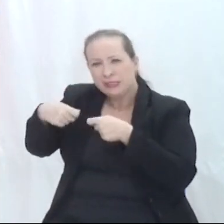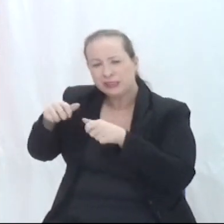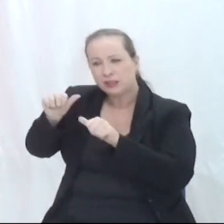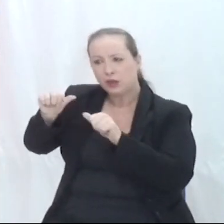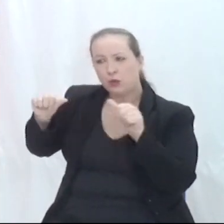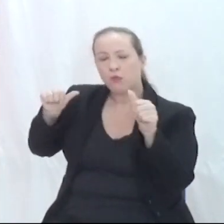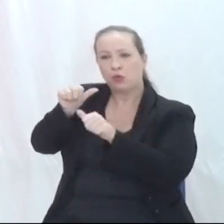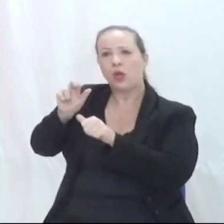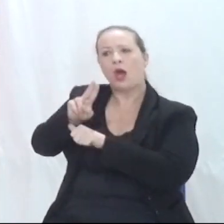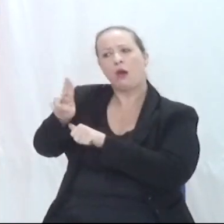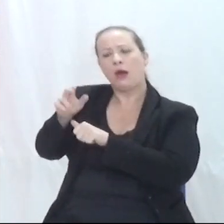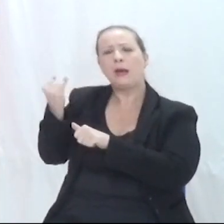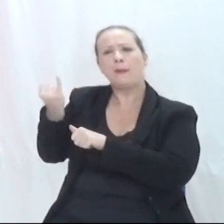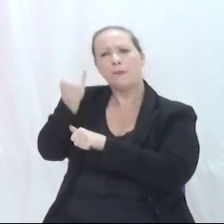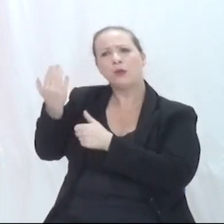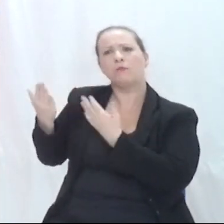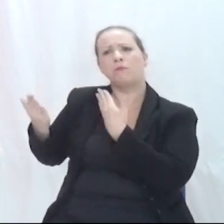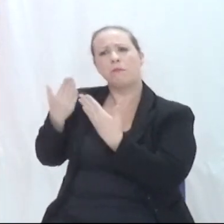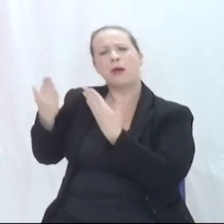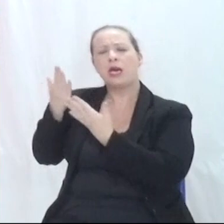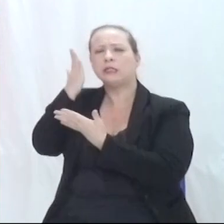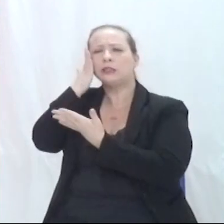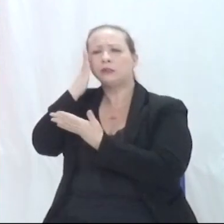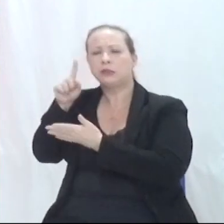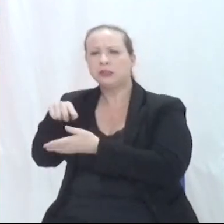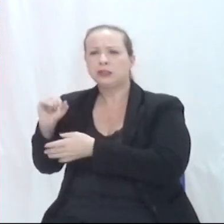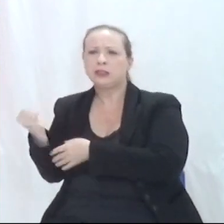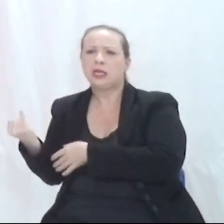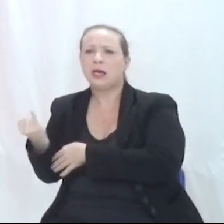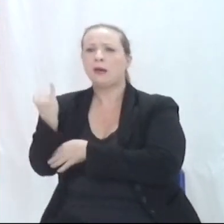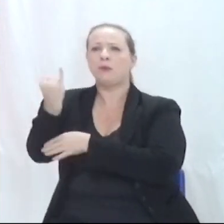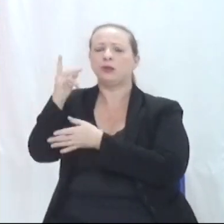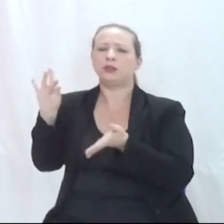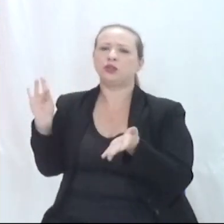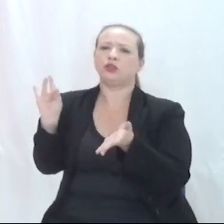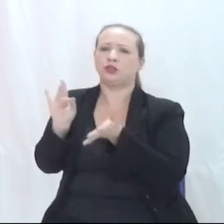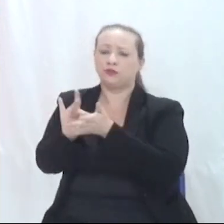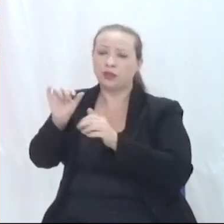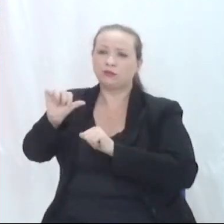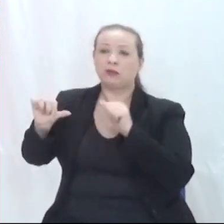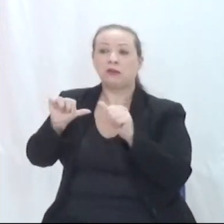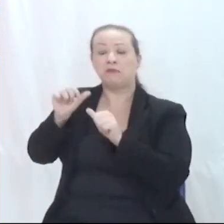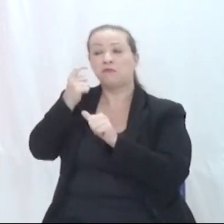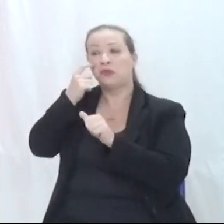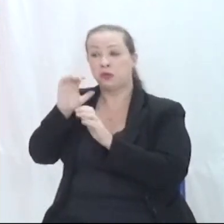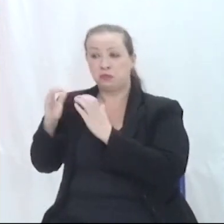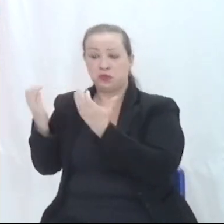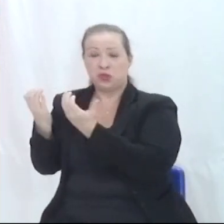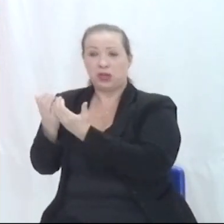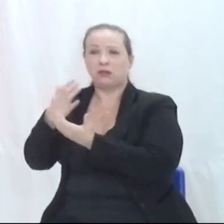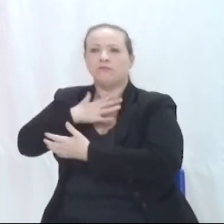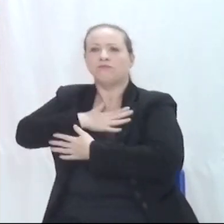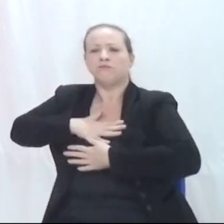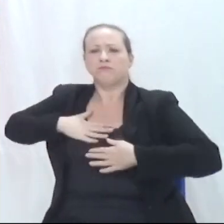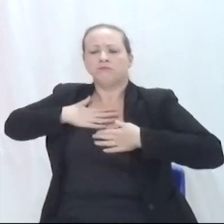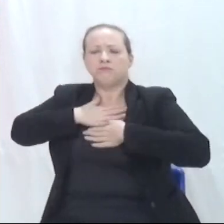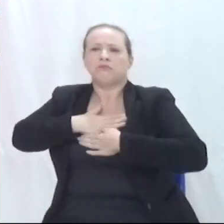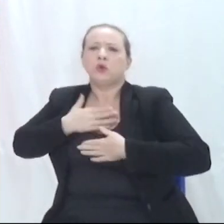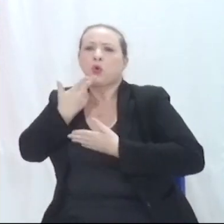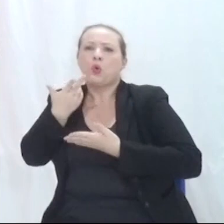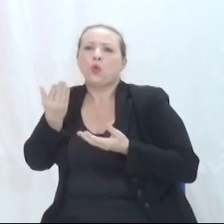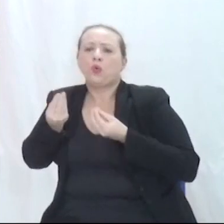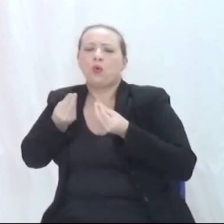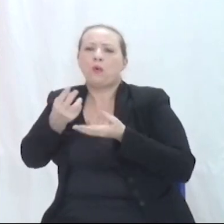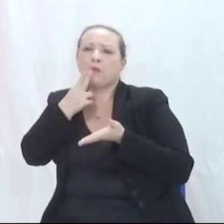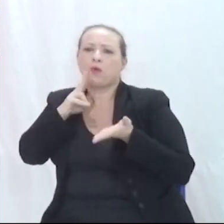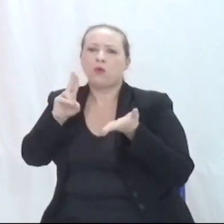se ouça e se mude e faça com que a comunidade se sinta melhor com o nome, com o que os correios usam, como as pessoas